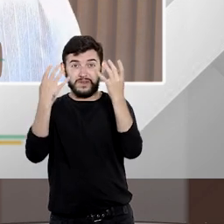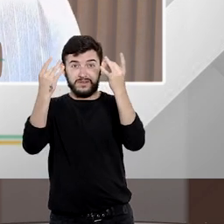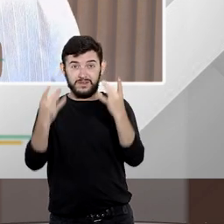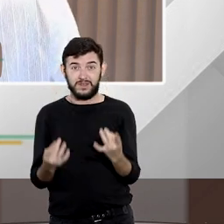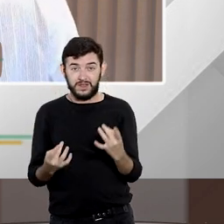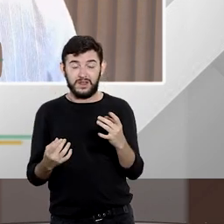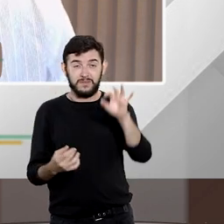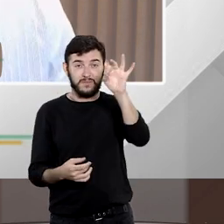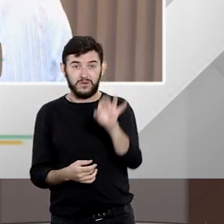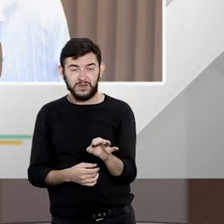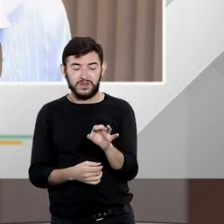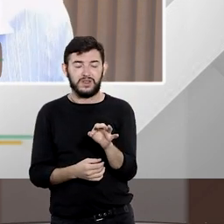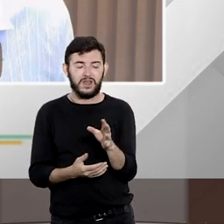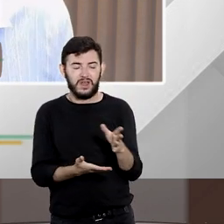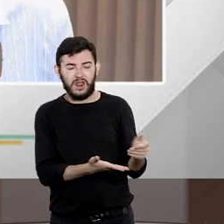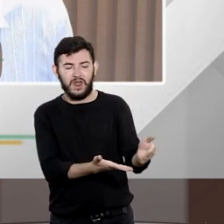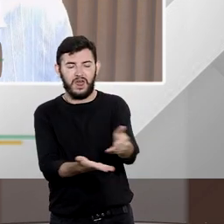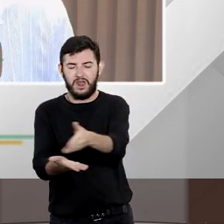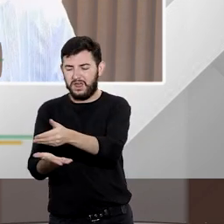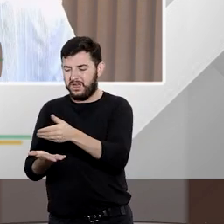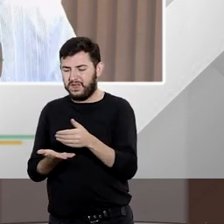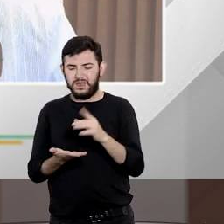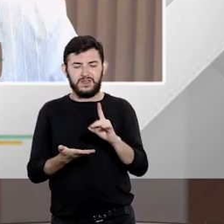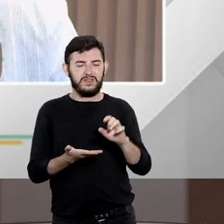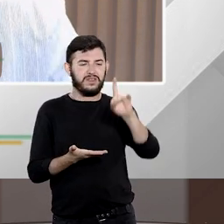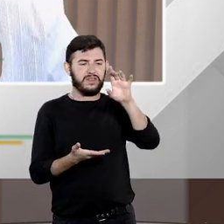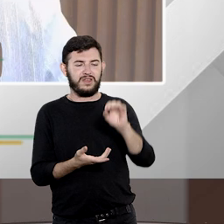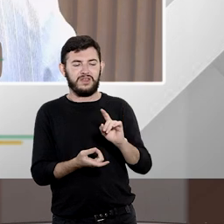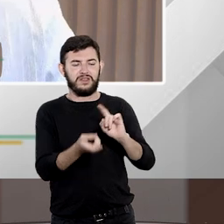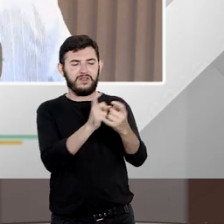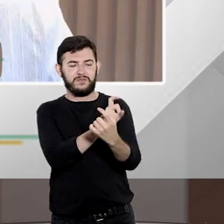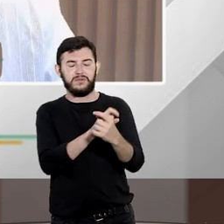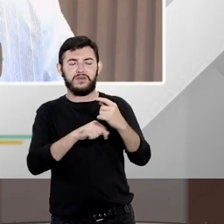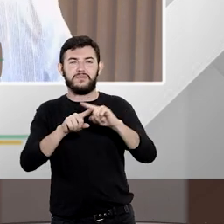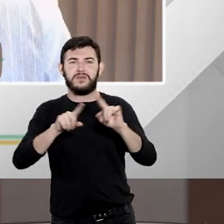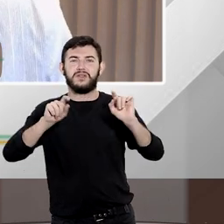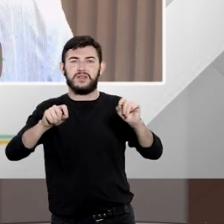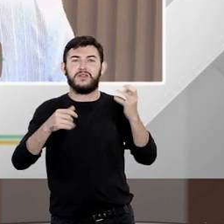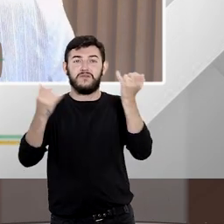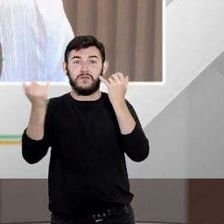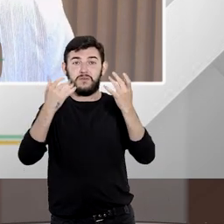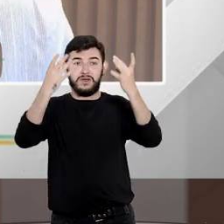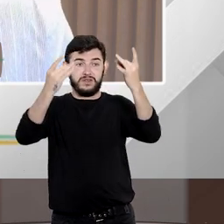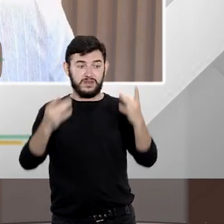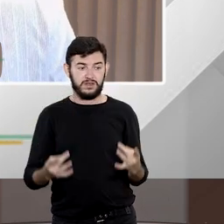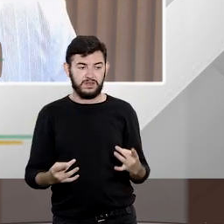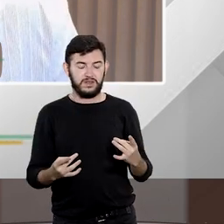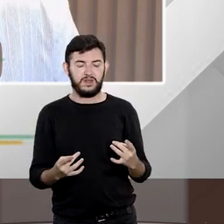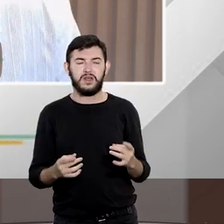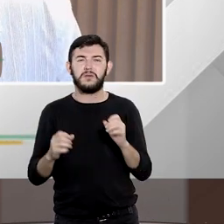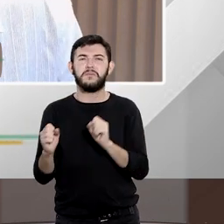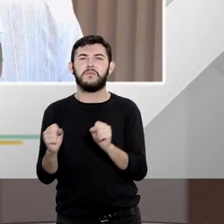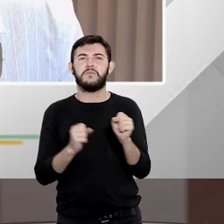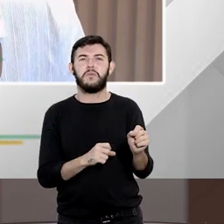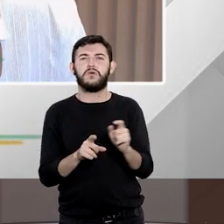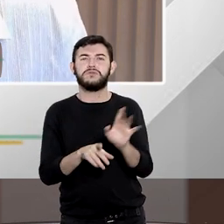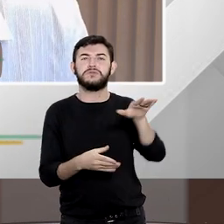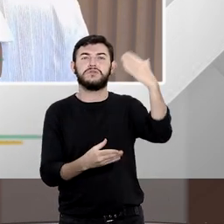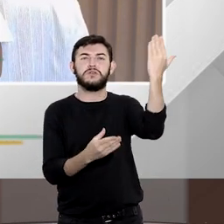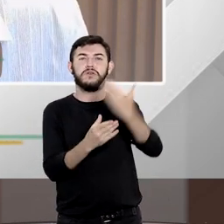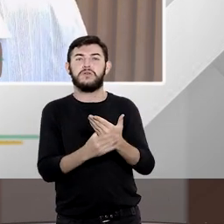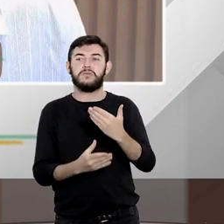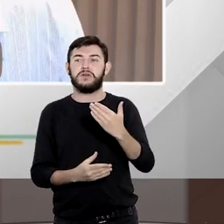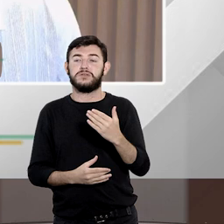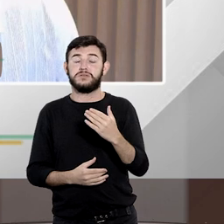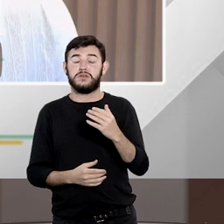atos administrativos e com a posse desses dados dessas informações ela pode ajuizar uma ação